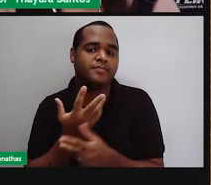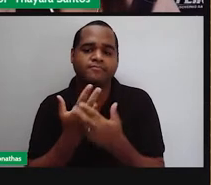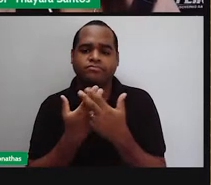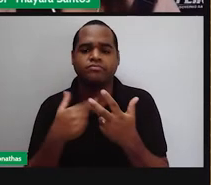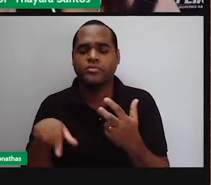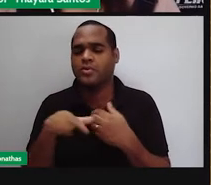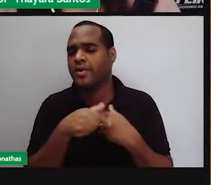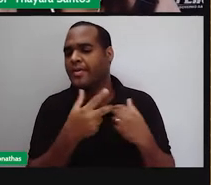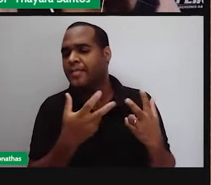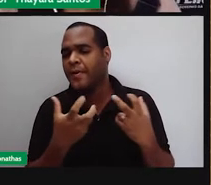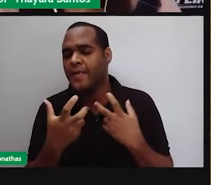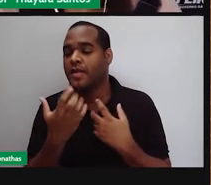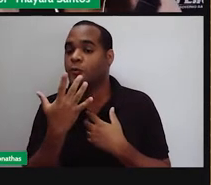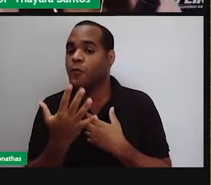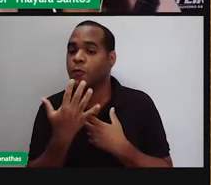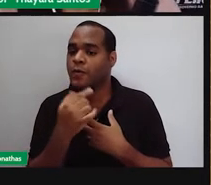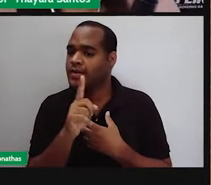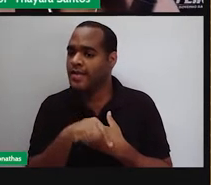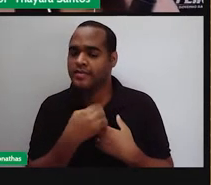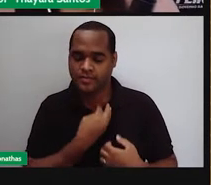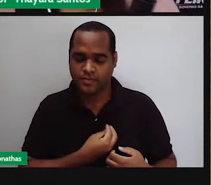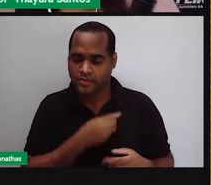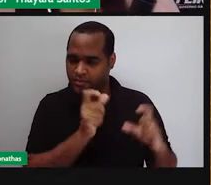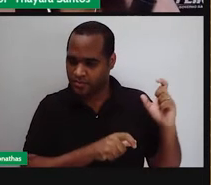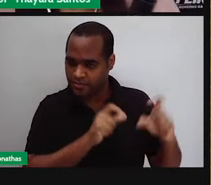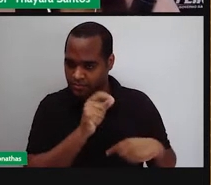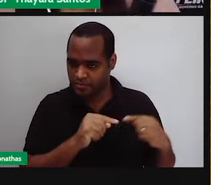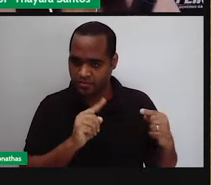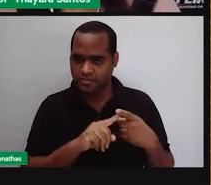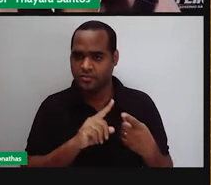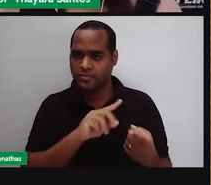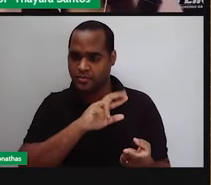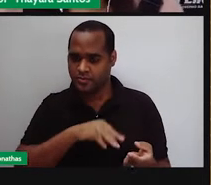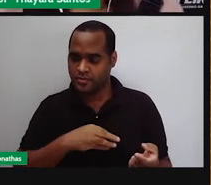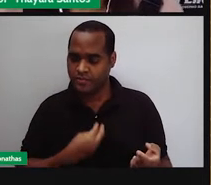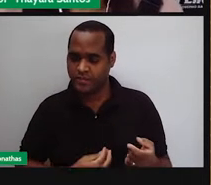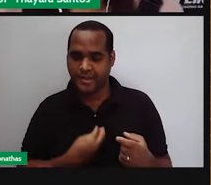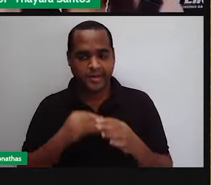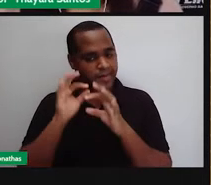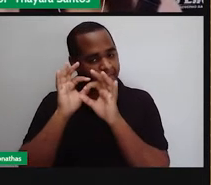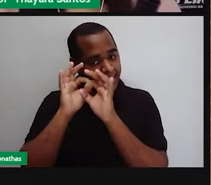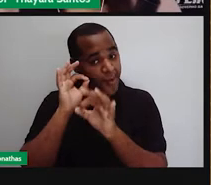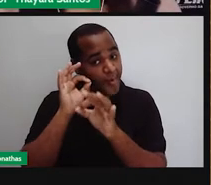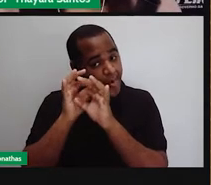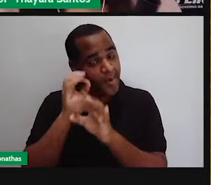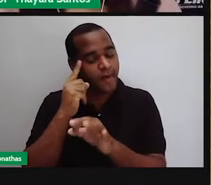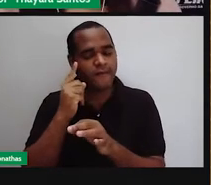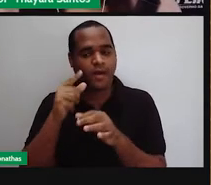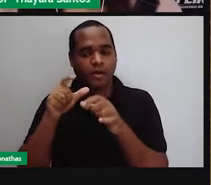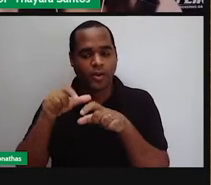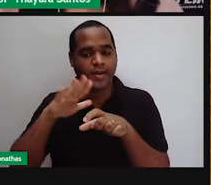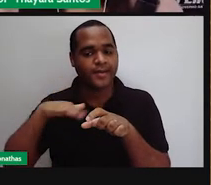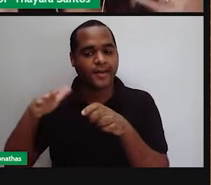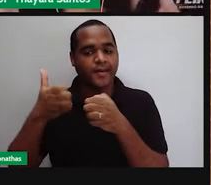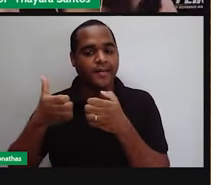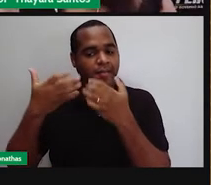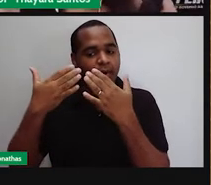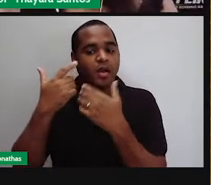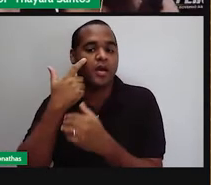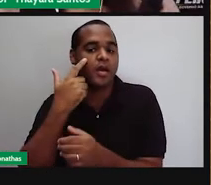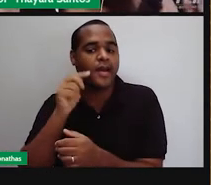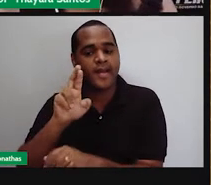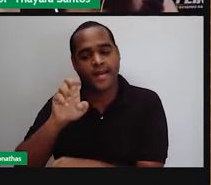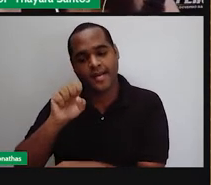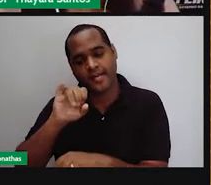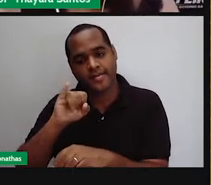quem percebe a cor dos objetos são essas célulaszinhas, que são chamadas de cones, que estão localizadas lá na parte de trás do